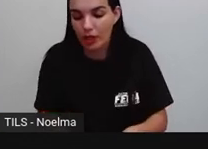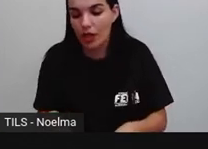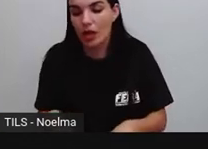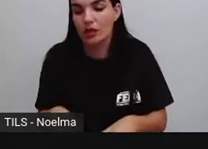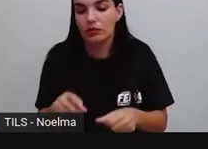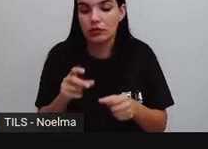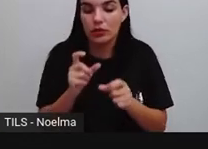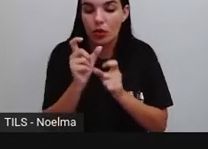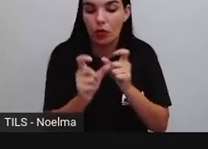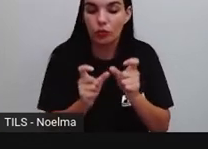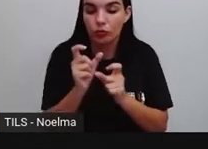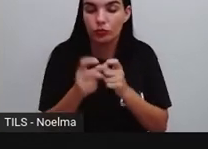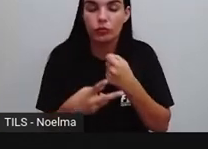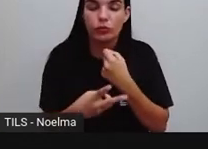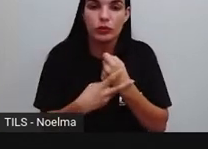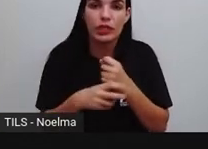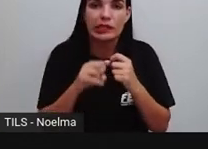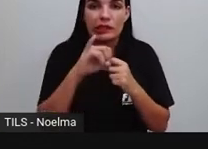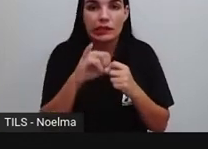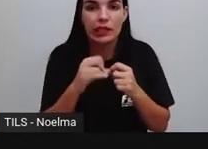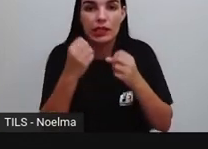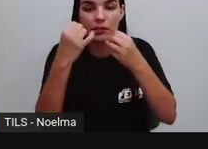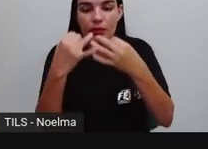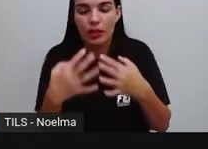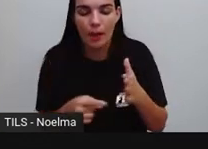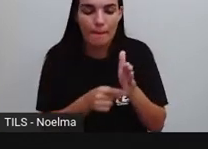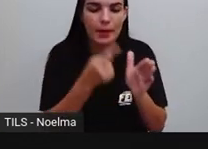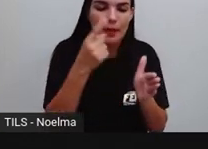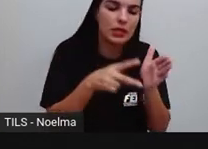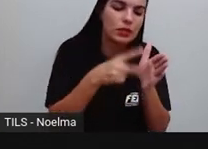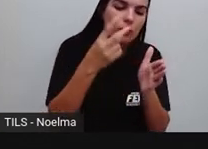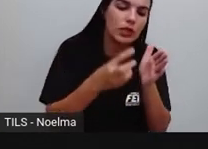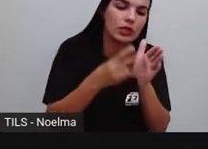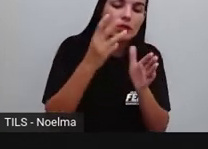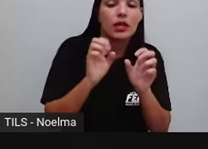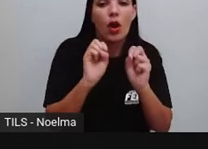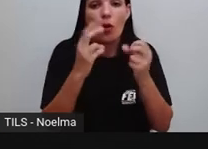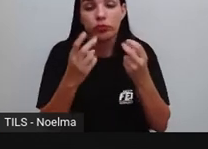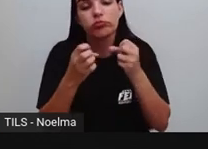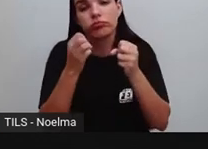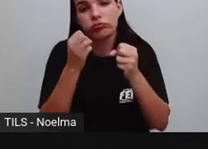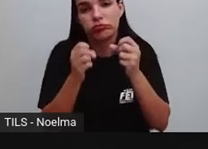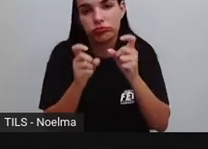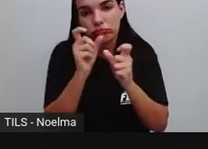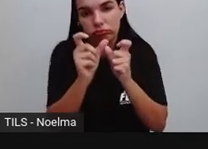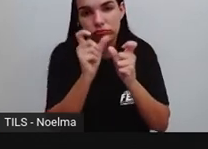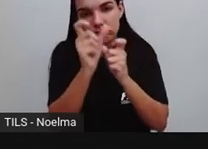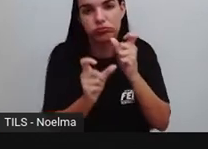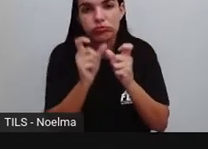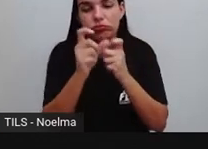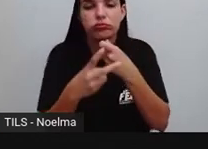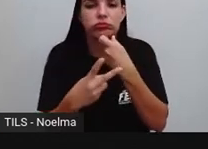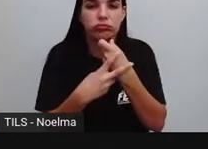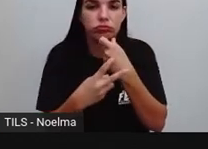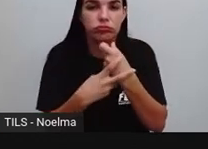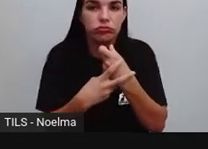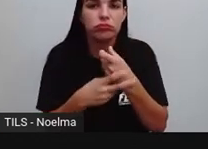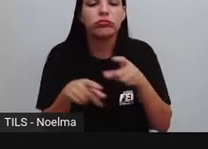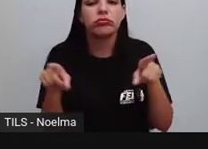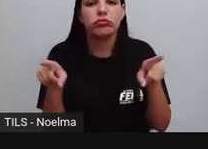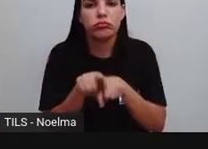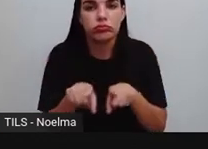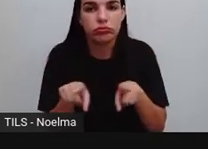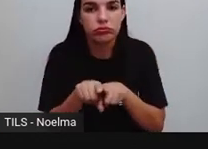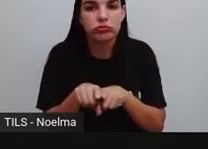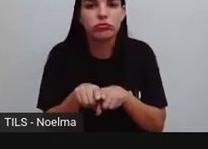conjugação desse verbo. Se é a primeira conjugação, segunda conjugação ou terceira conjugação. De acordo com o quê, pró? De